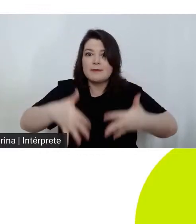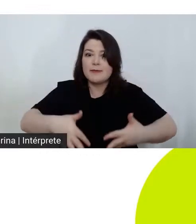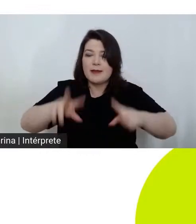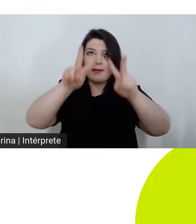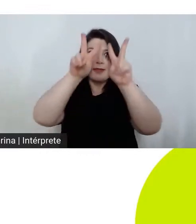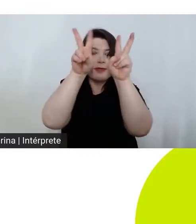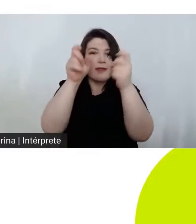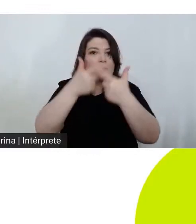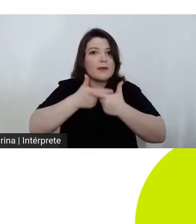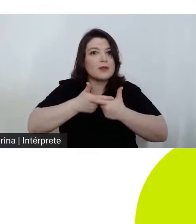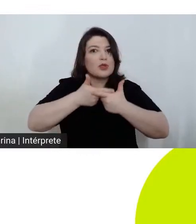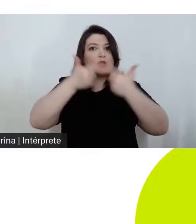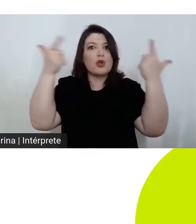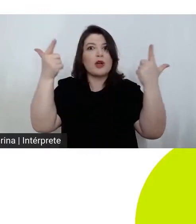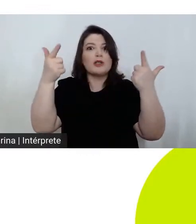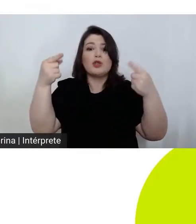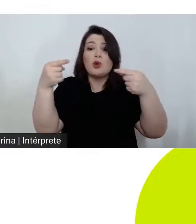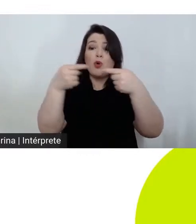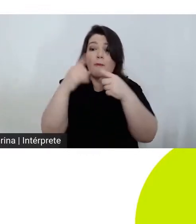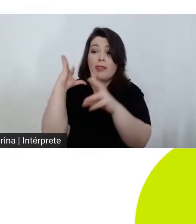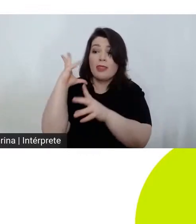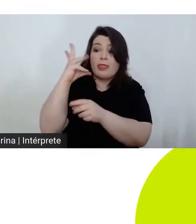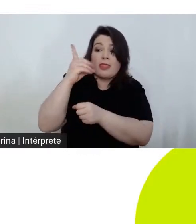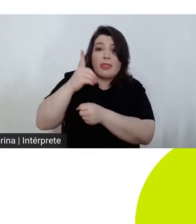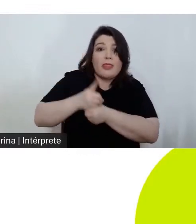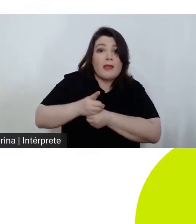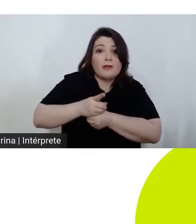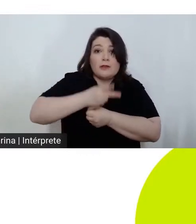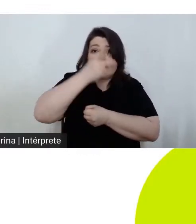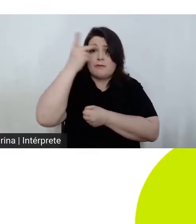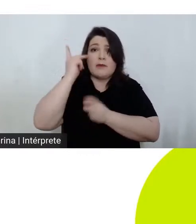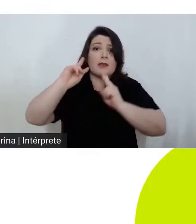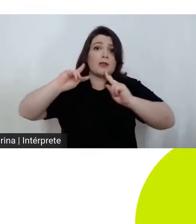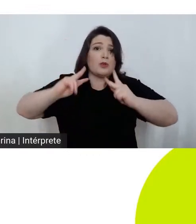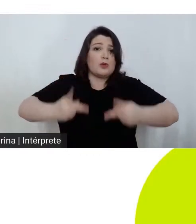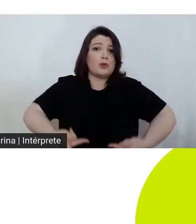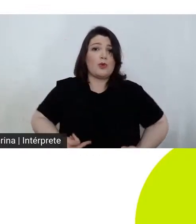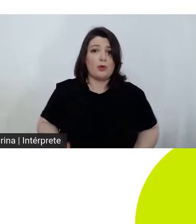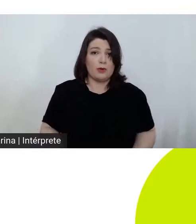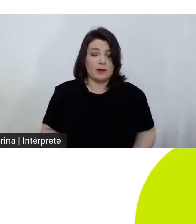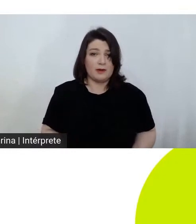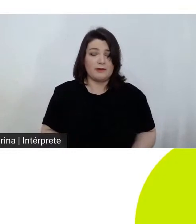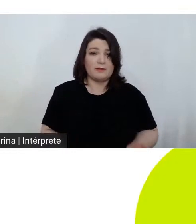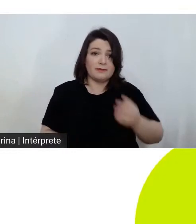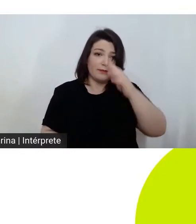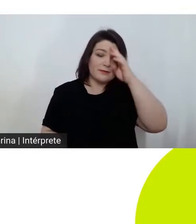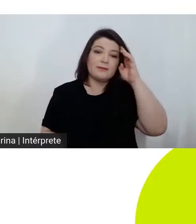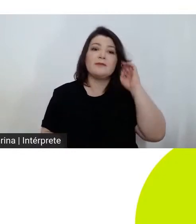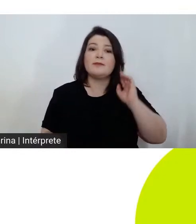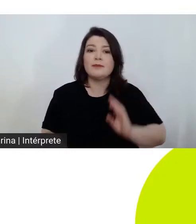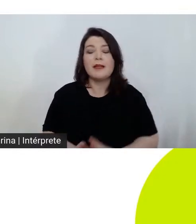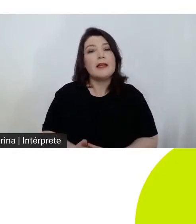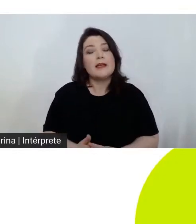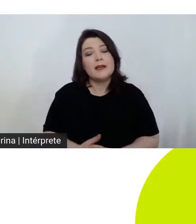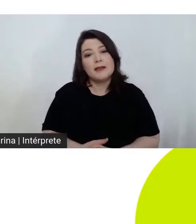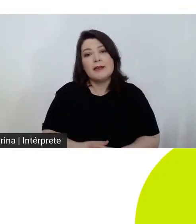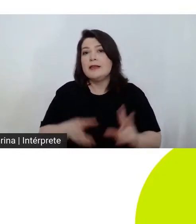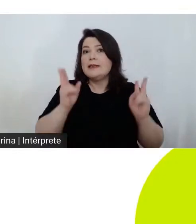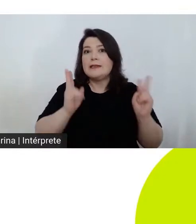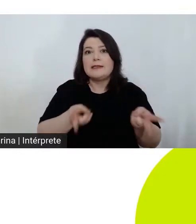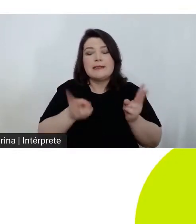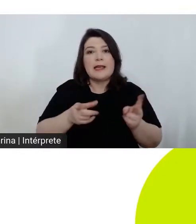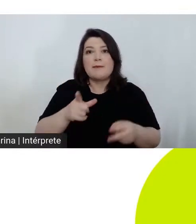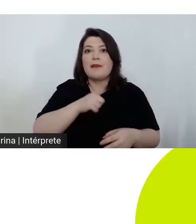dos seres humanos ou seja há uma dimensão que escapa à vontade humana que escapa às